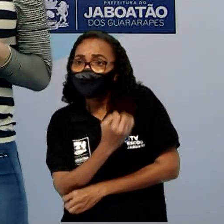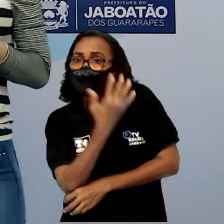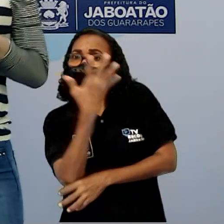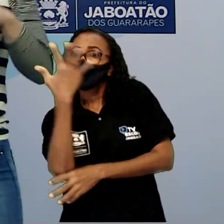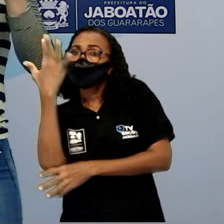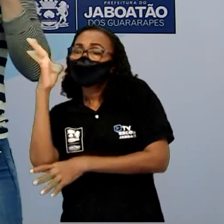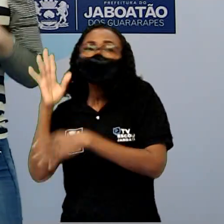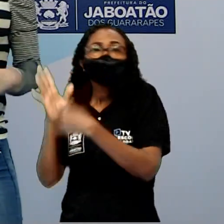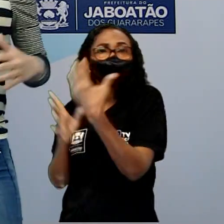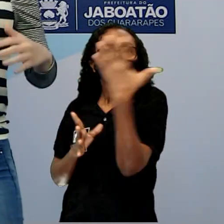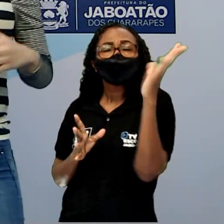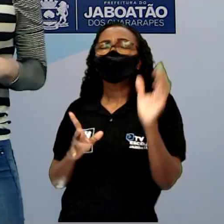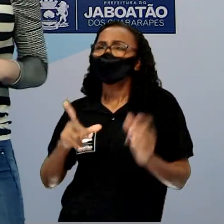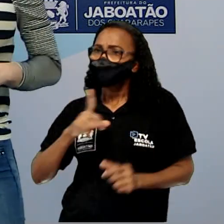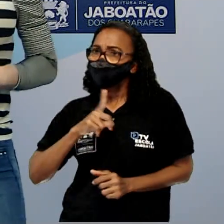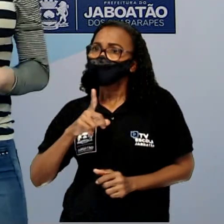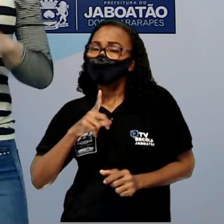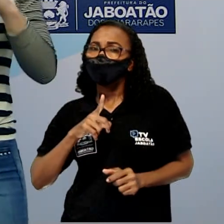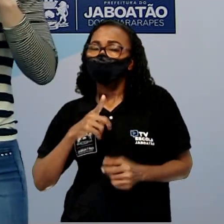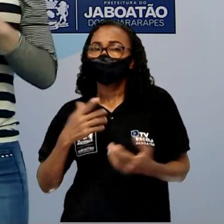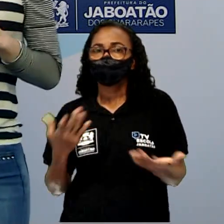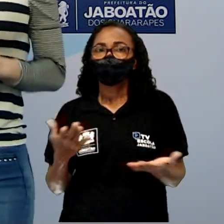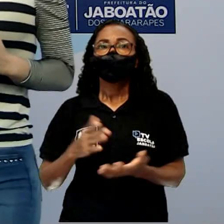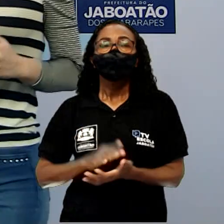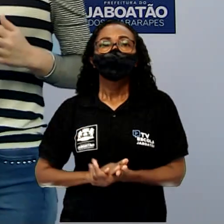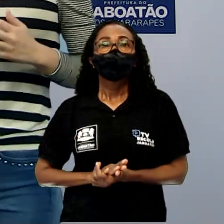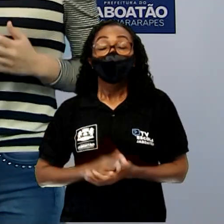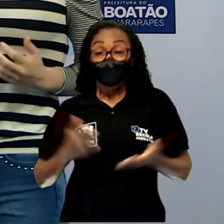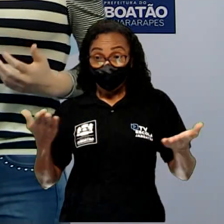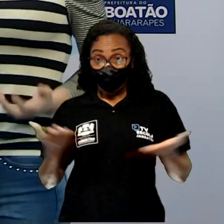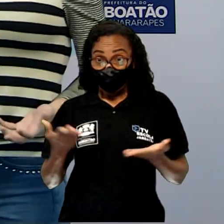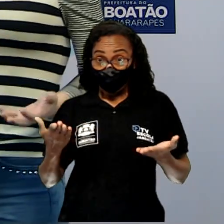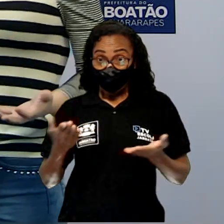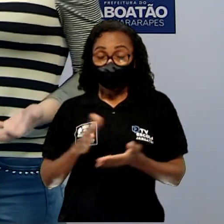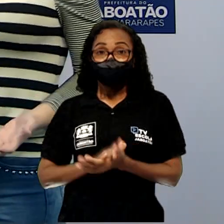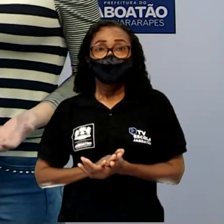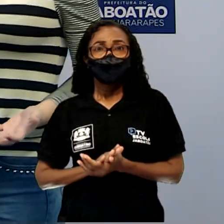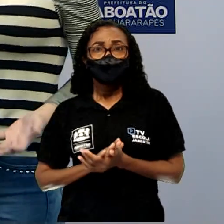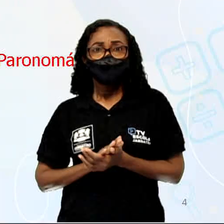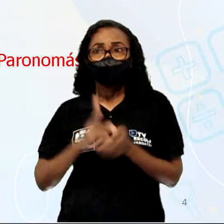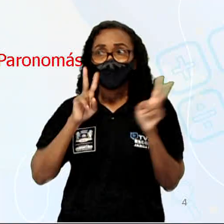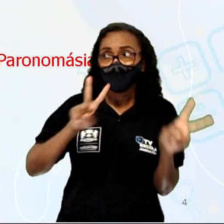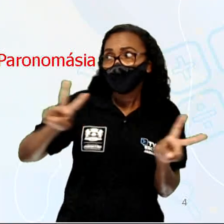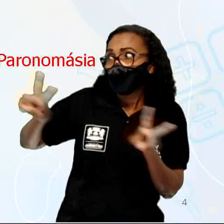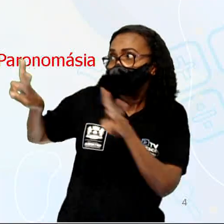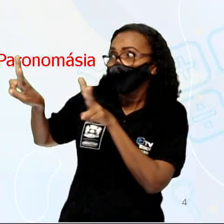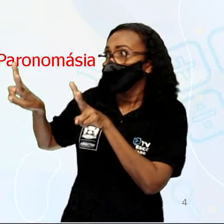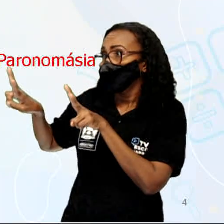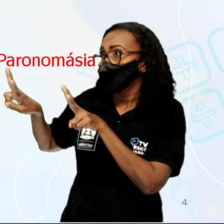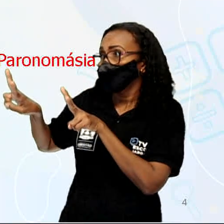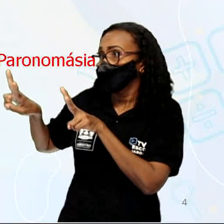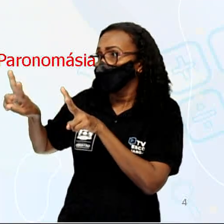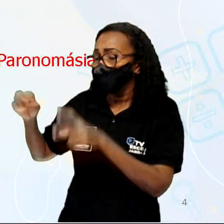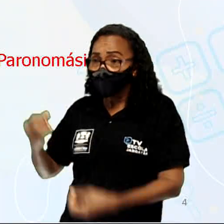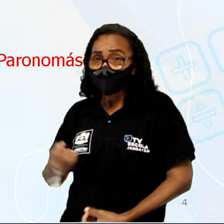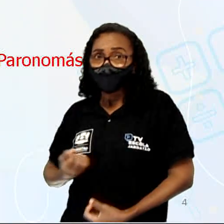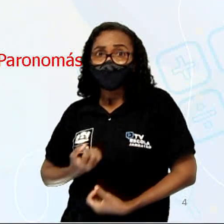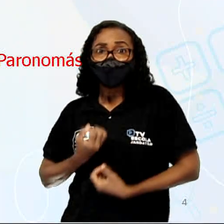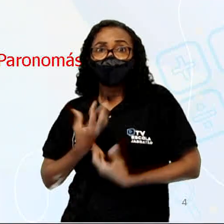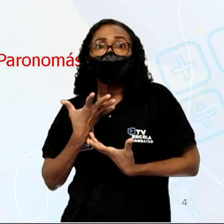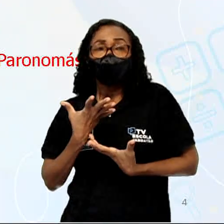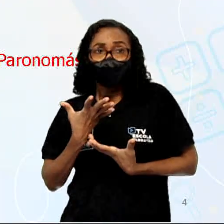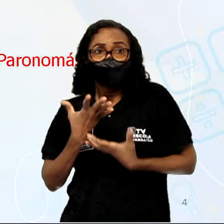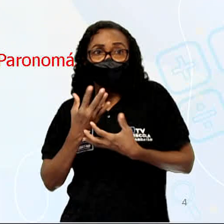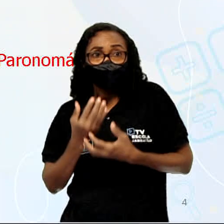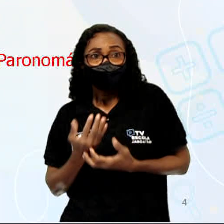vocês se deram muito bem nesse desafio. Agora, eu quero que a gente olhe aqui na tela o poema de abertura da aula